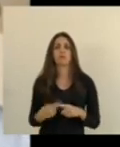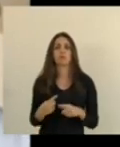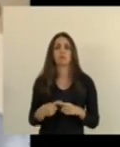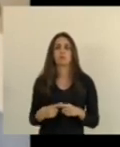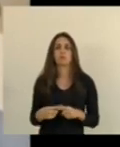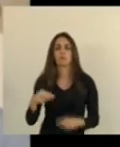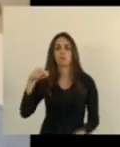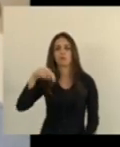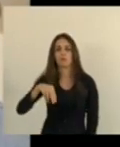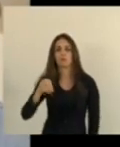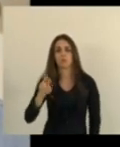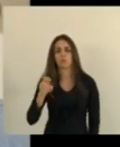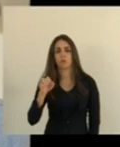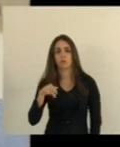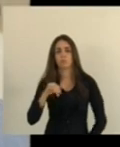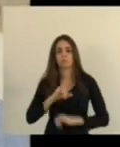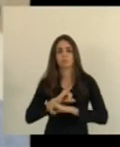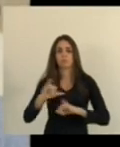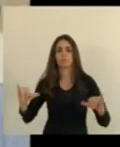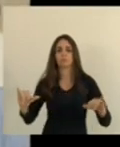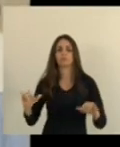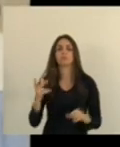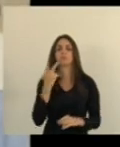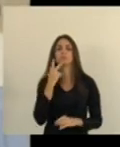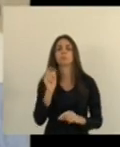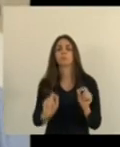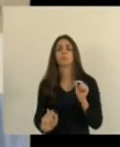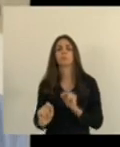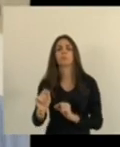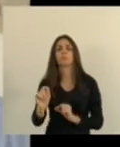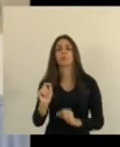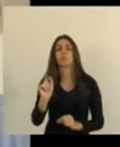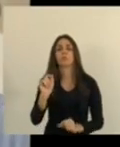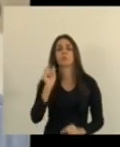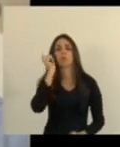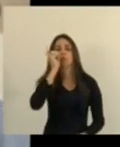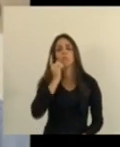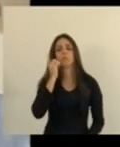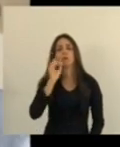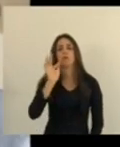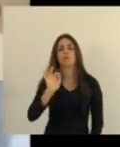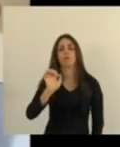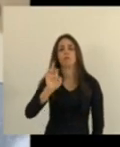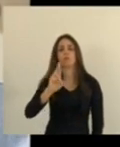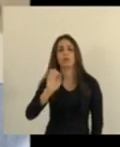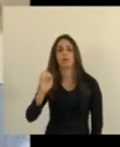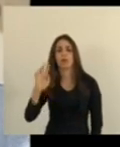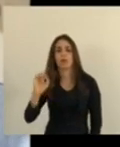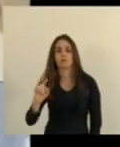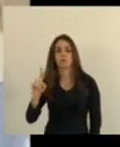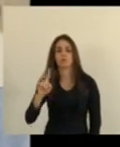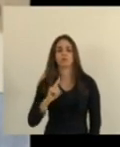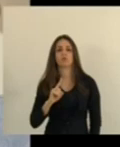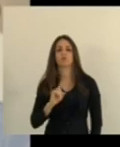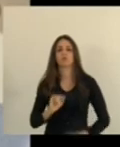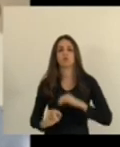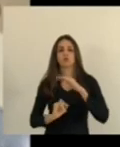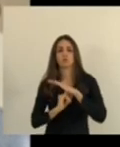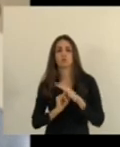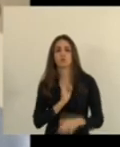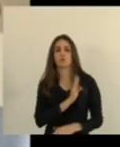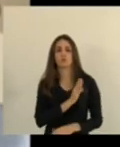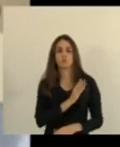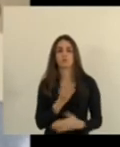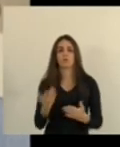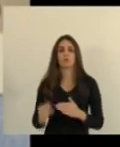norma fez até um pronunciamento e disse deputado Ferraço você fez o instituto do coração eu agora quero fazer